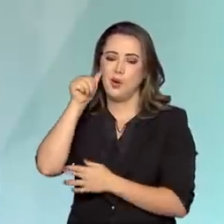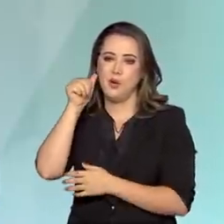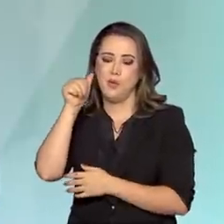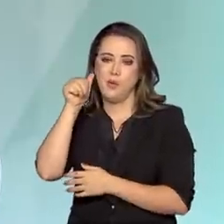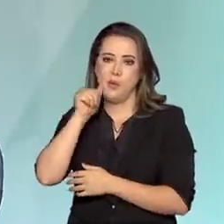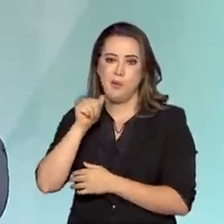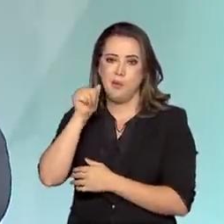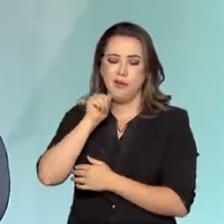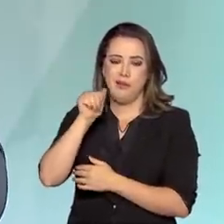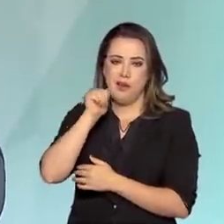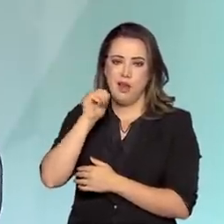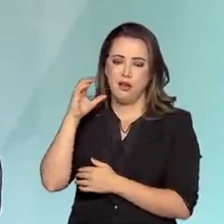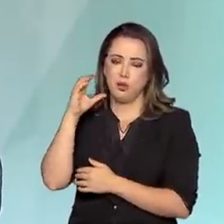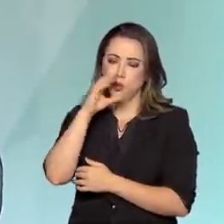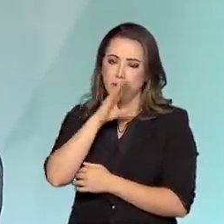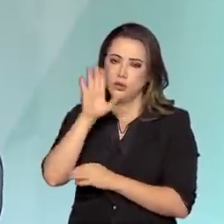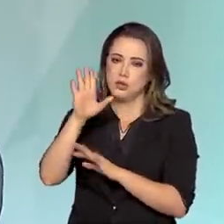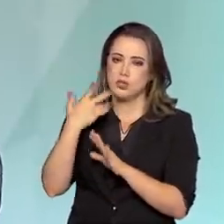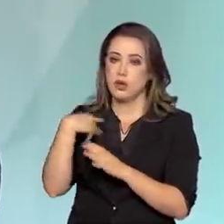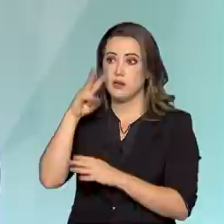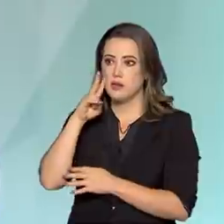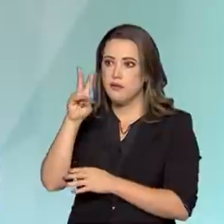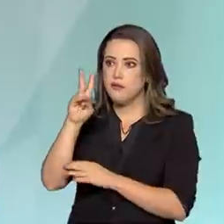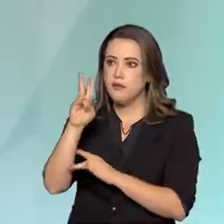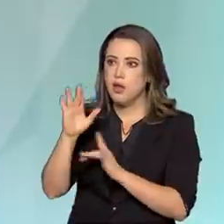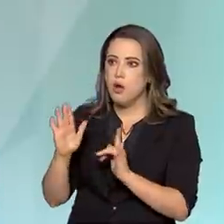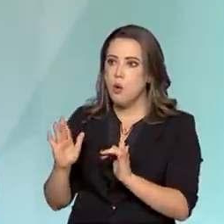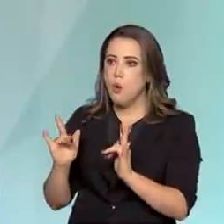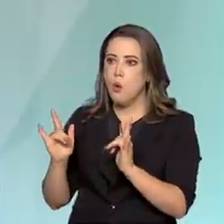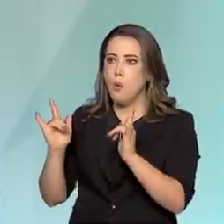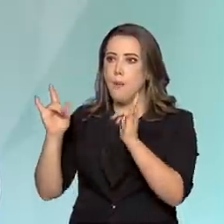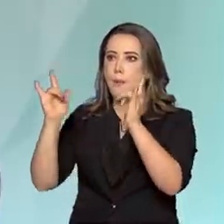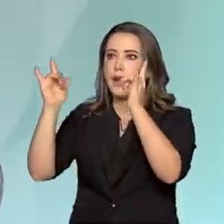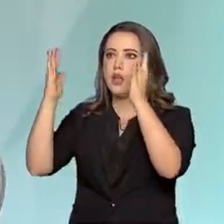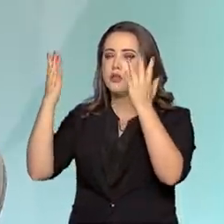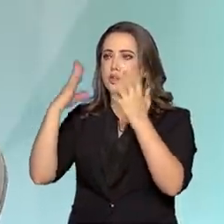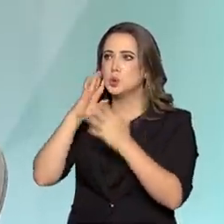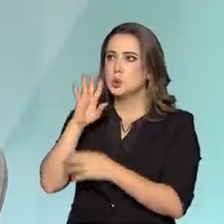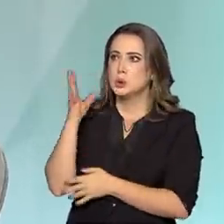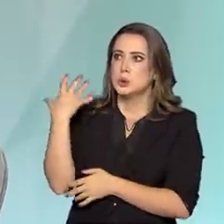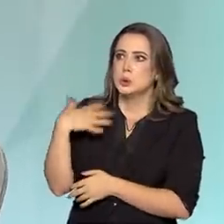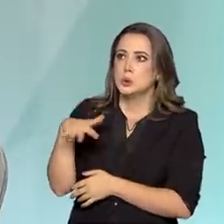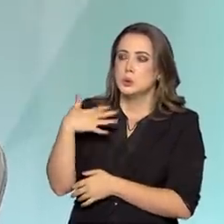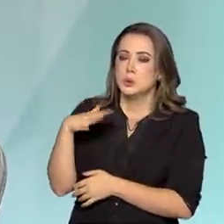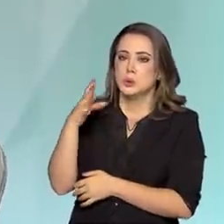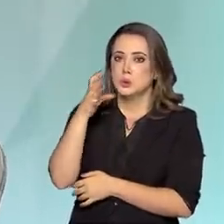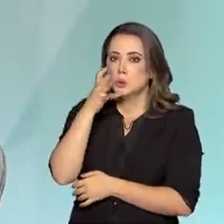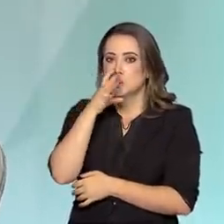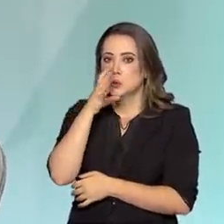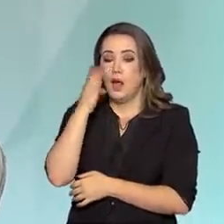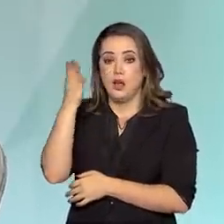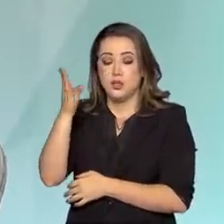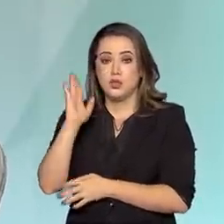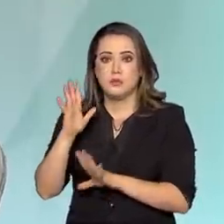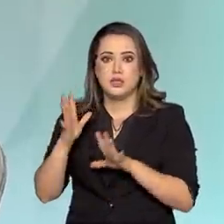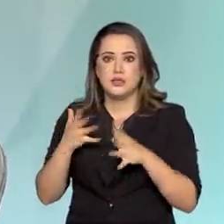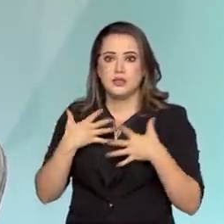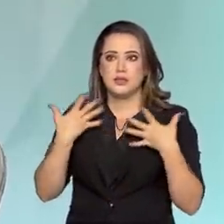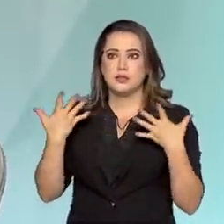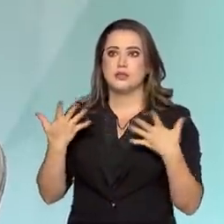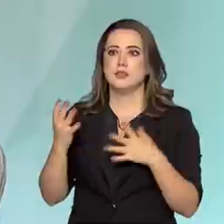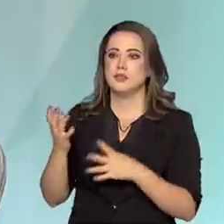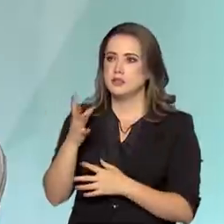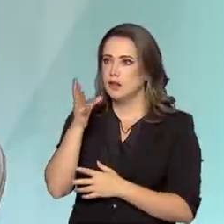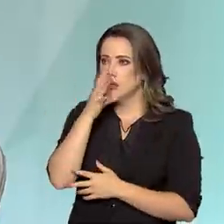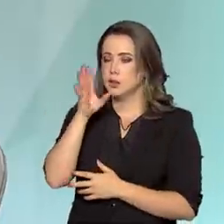como o prédio é feito em forma de fortaleza, ela é um pouco assustadora para algumas pessoas. Não diria assustadora, mas ela causa um